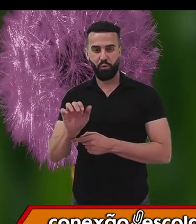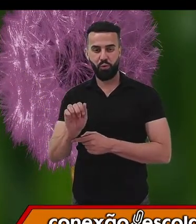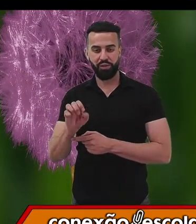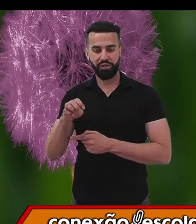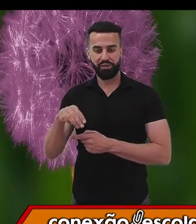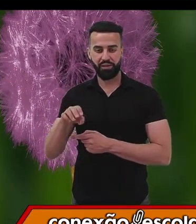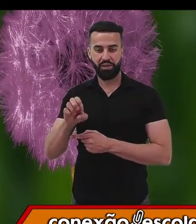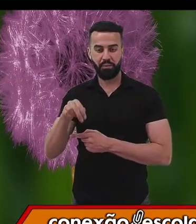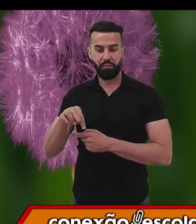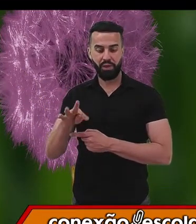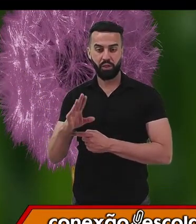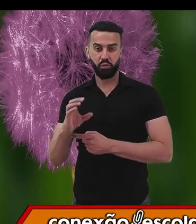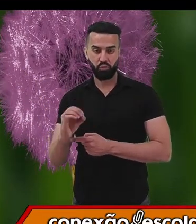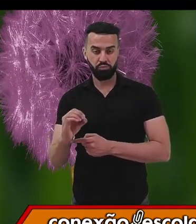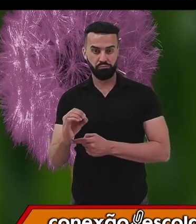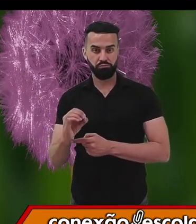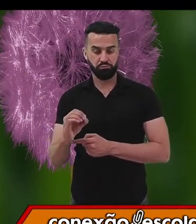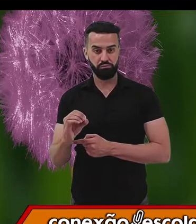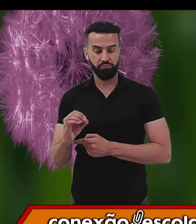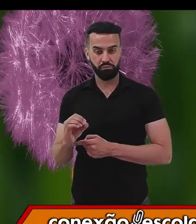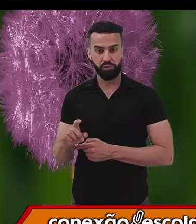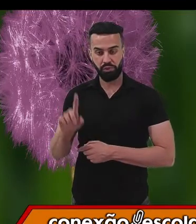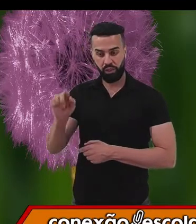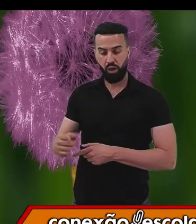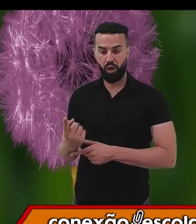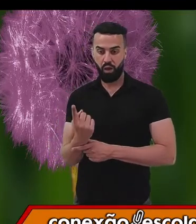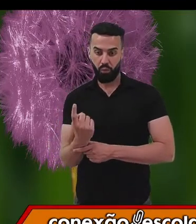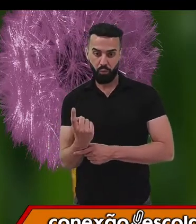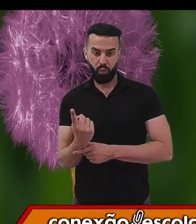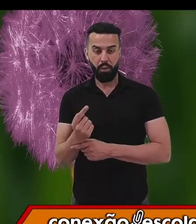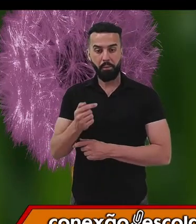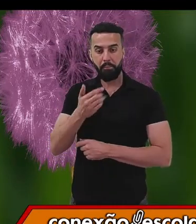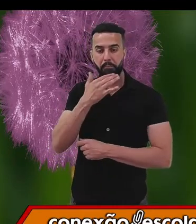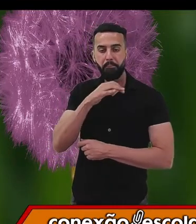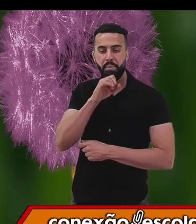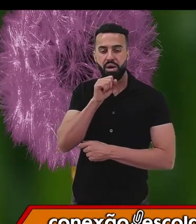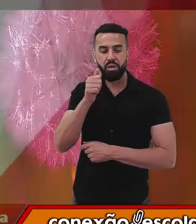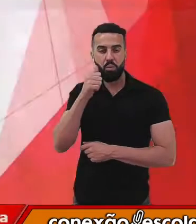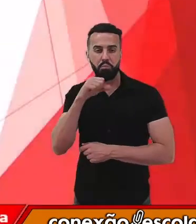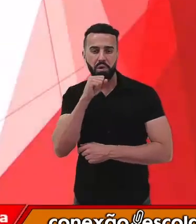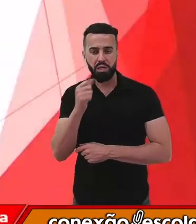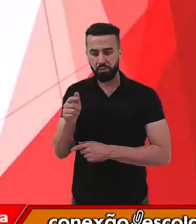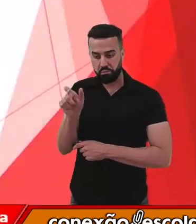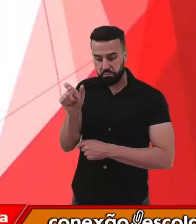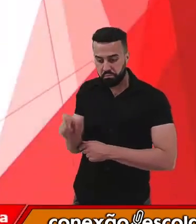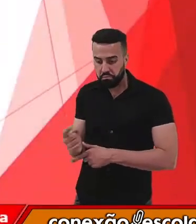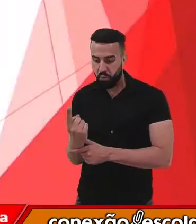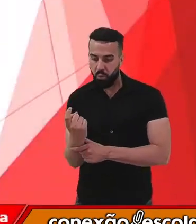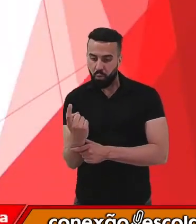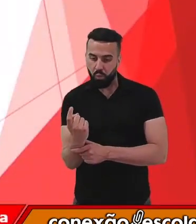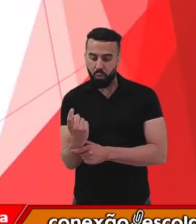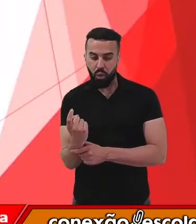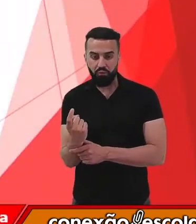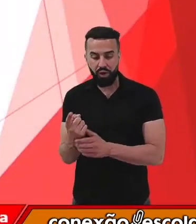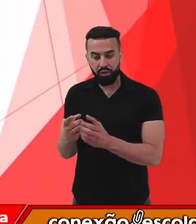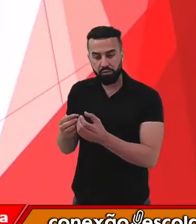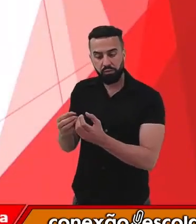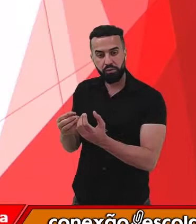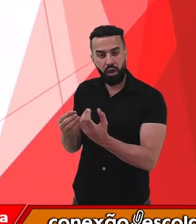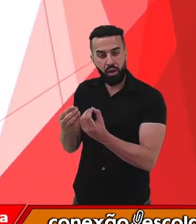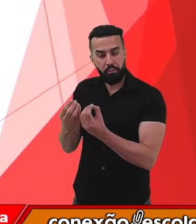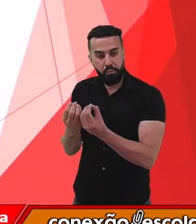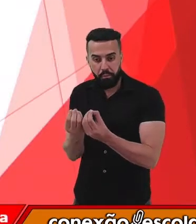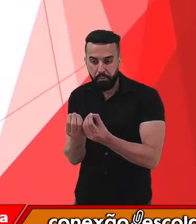no corpo do genitor, ou seja, do pai ou da mãe, é formado um broto. Esse broto vai se